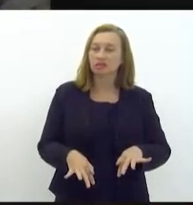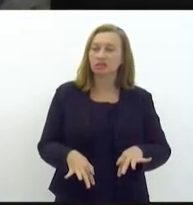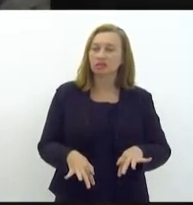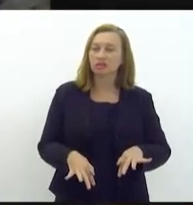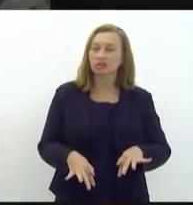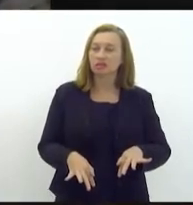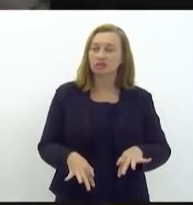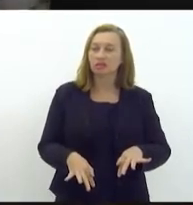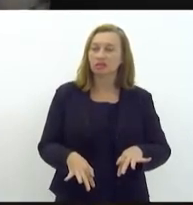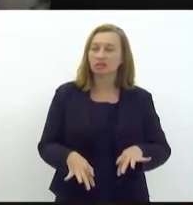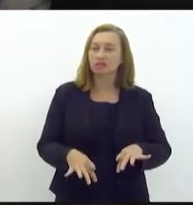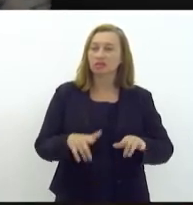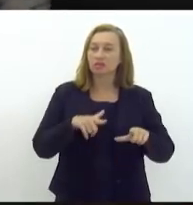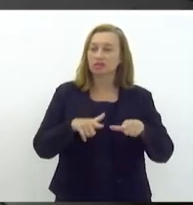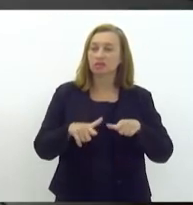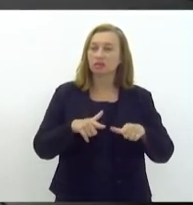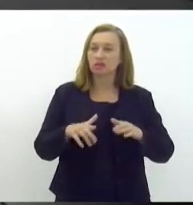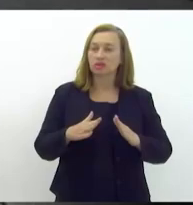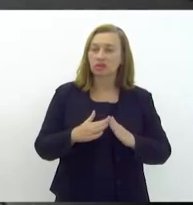a sessão